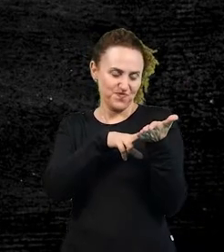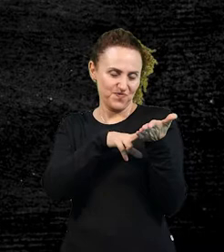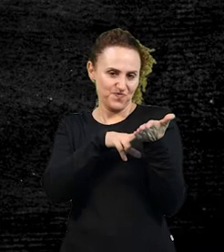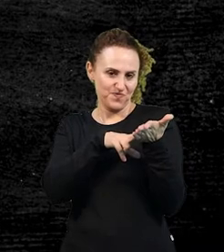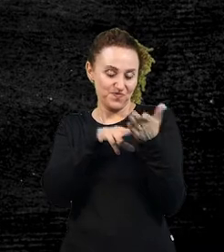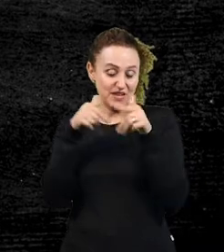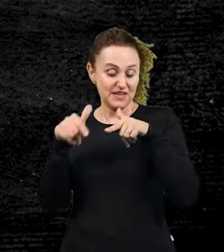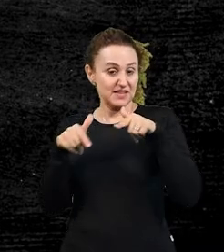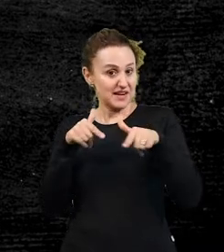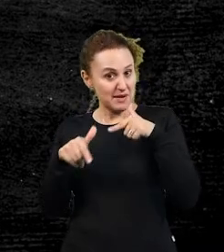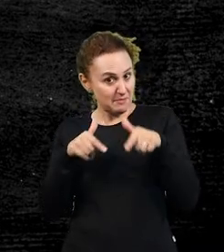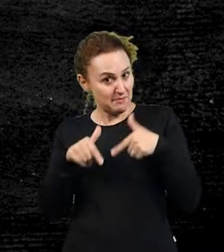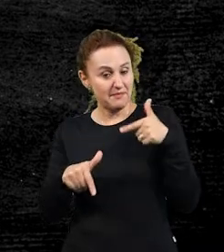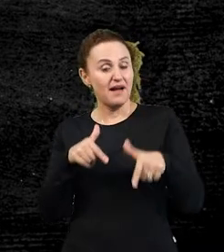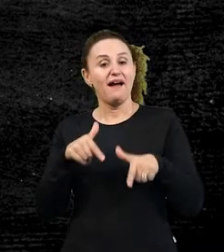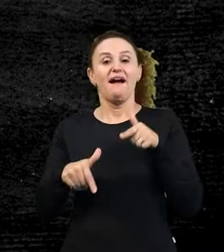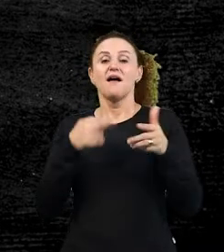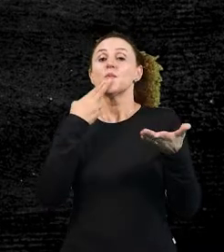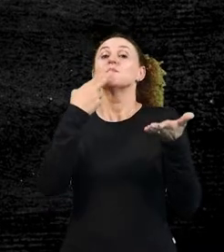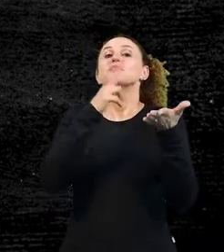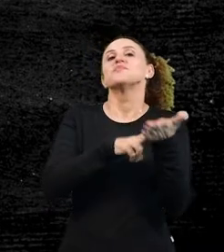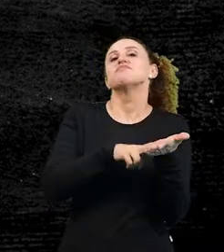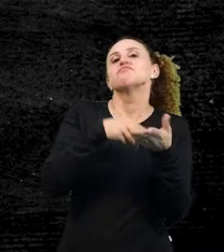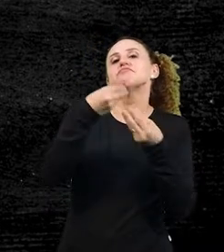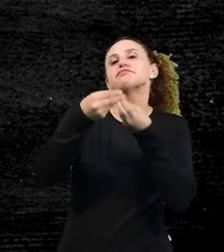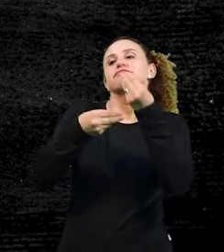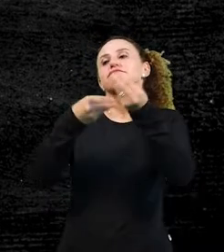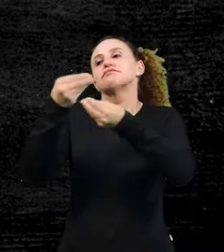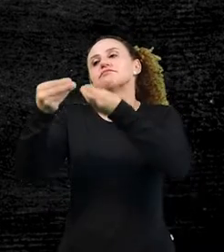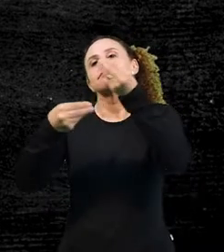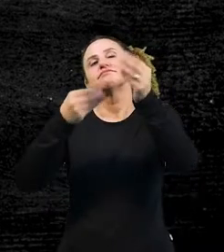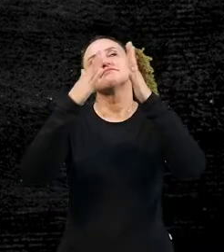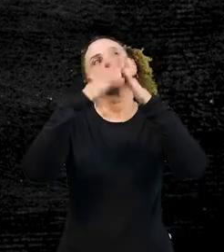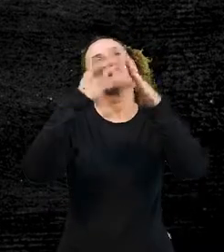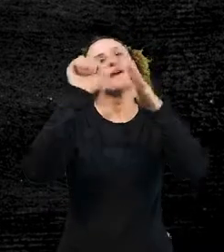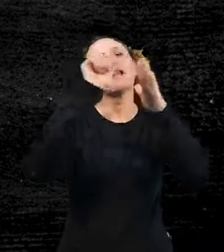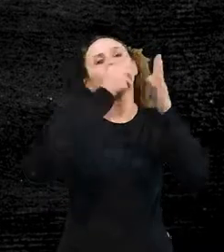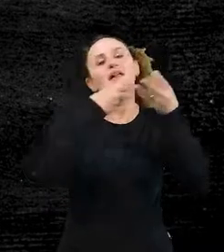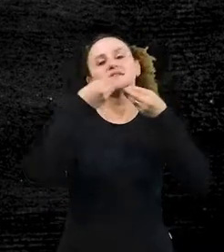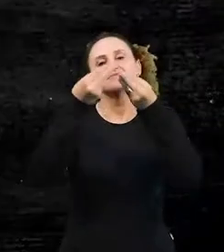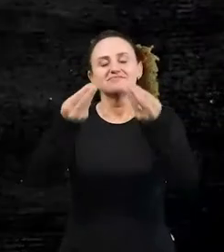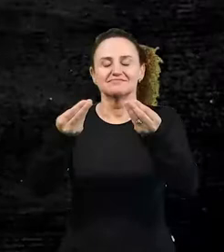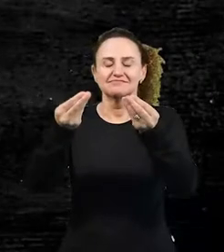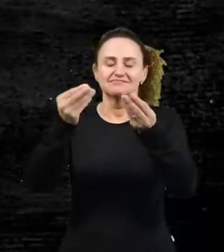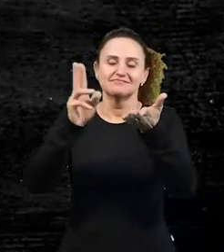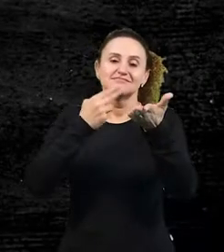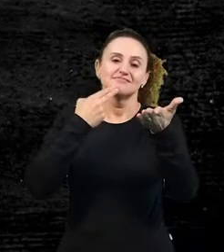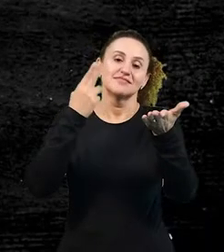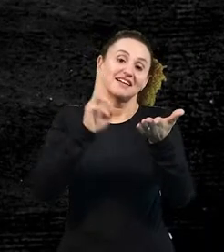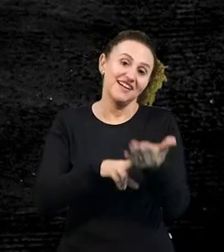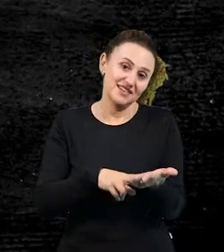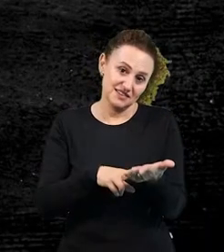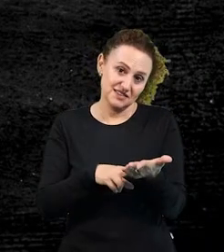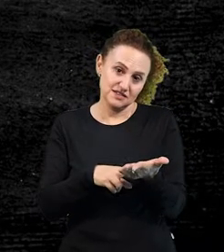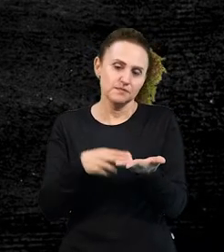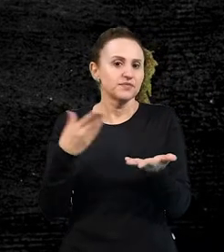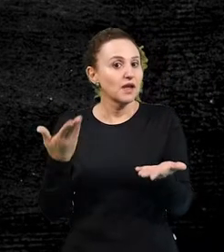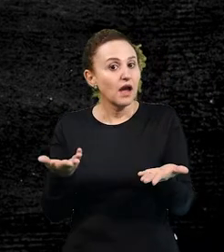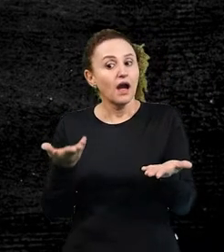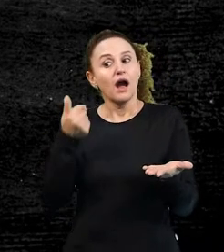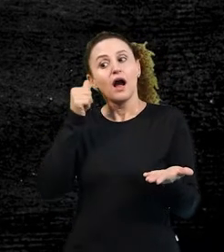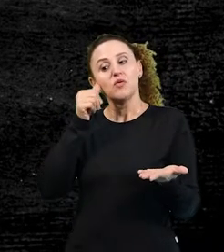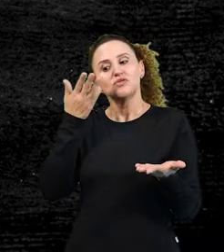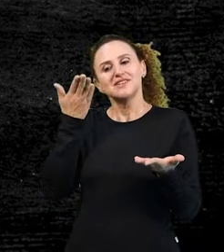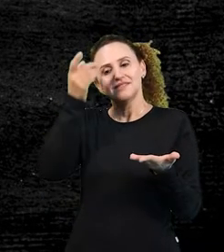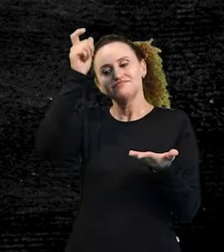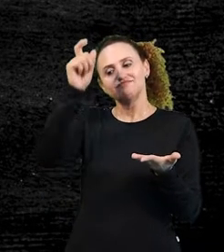nos correios e que ela entrega cartas. Logo, ela é carteira. Aí a